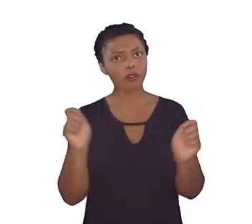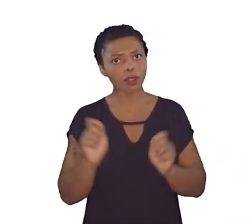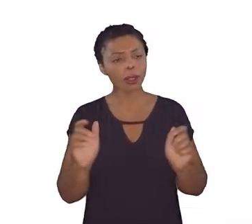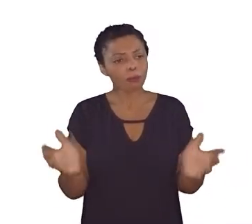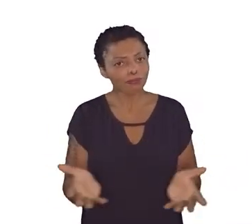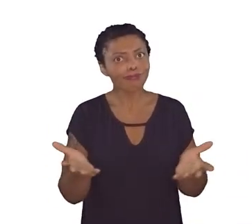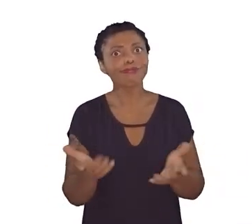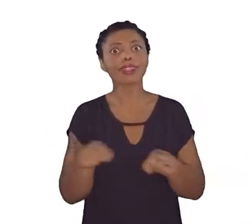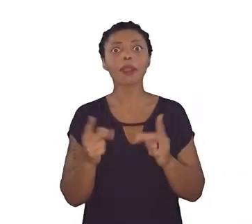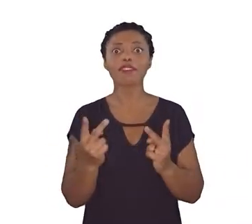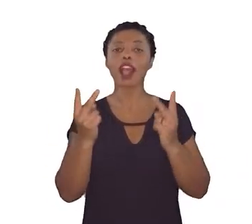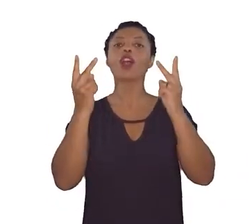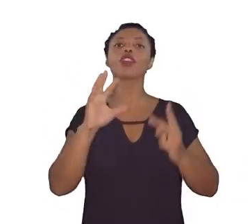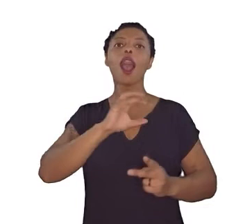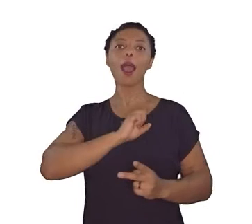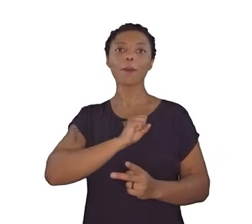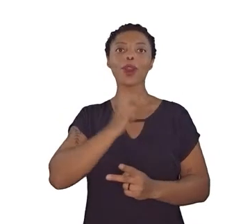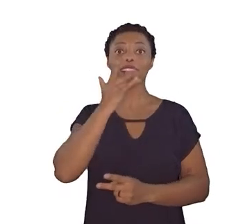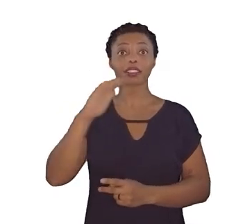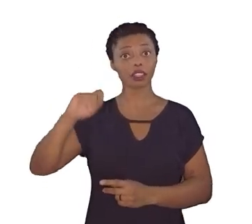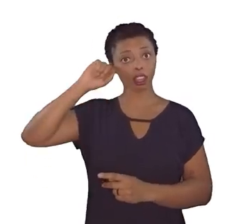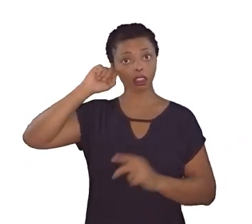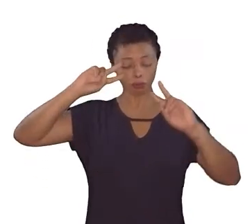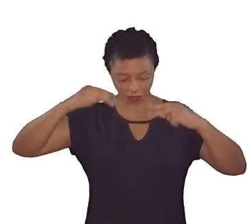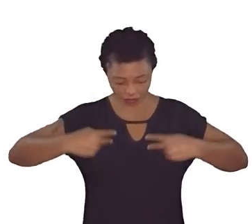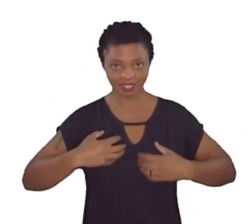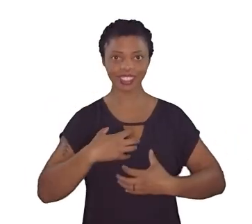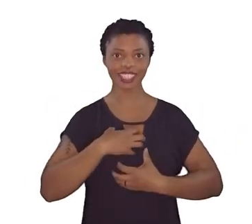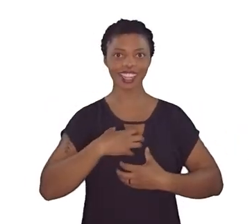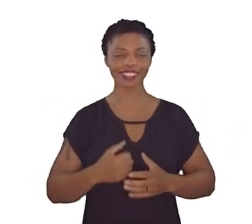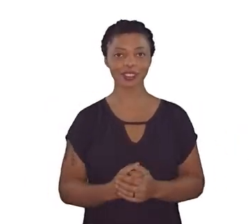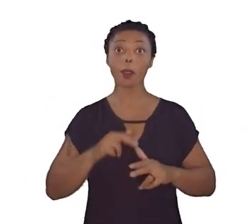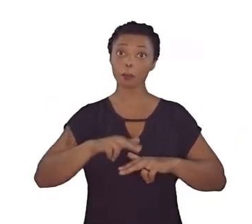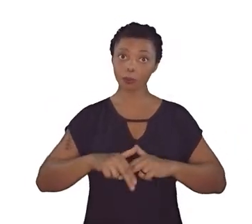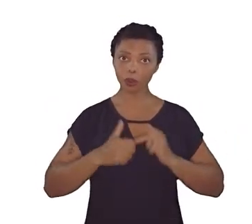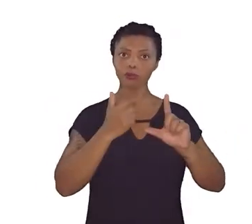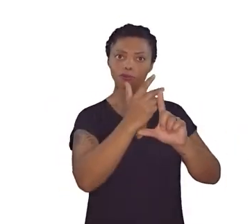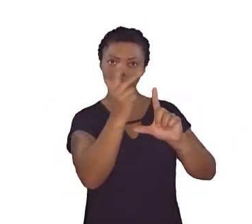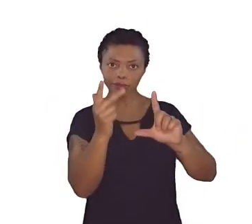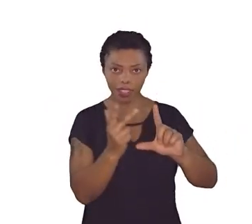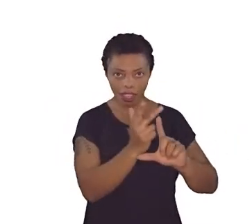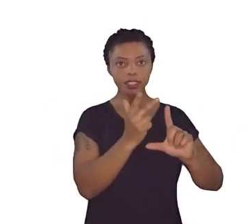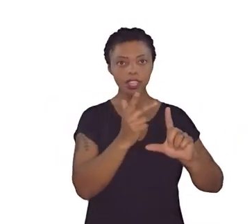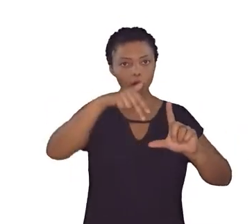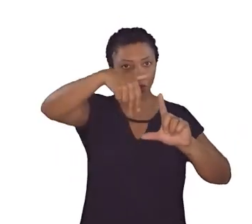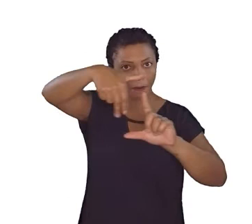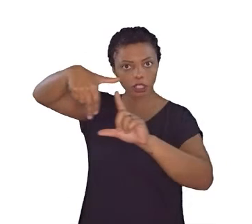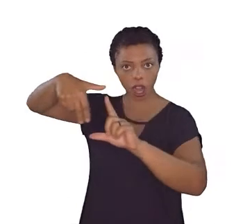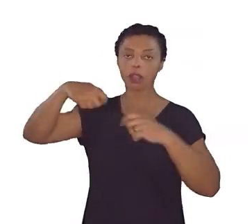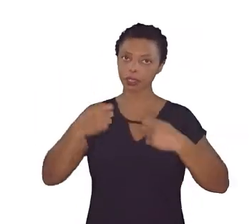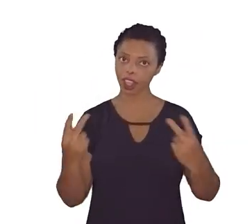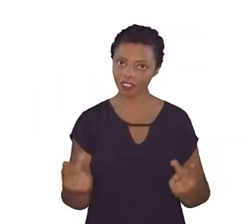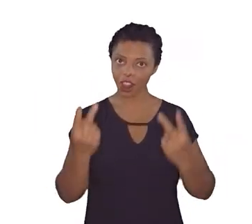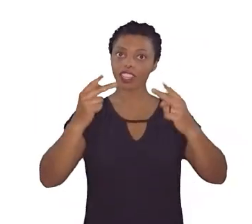afeto das crianças negras por sua autoimagem. Por isso, a representação gráfica das personagens deve valorizar